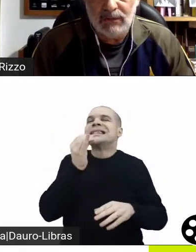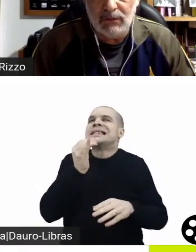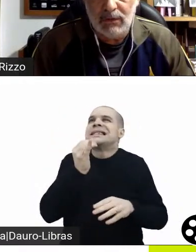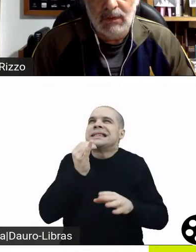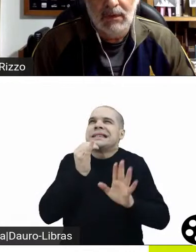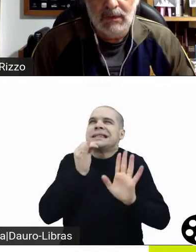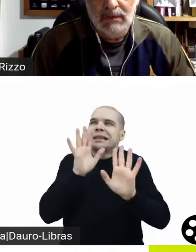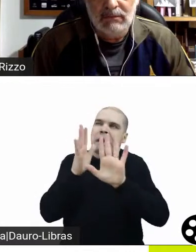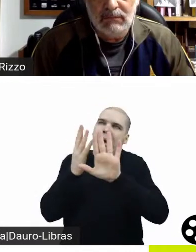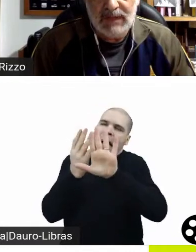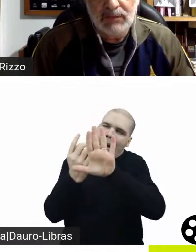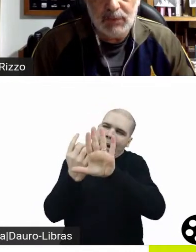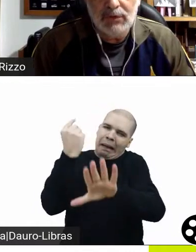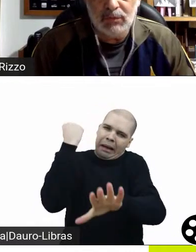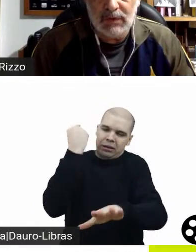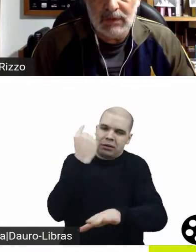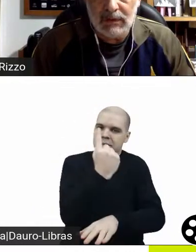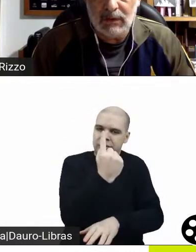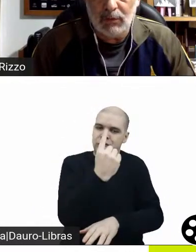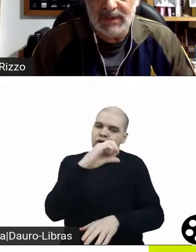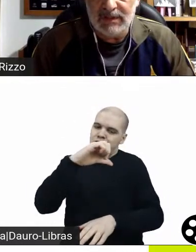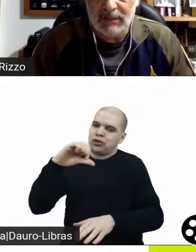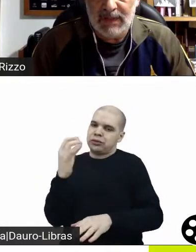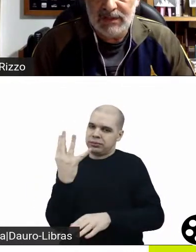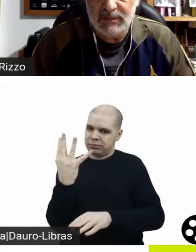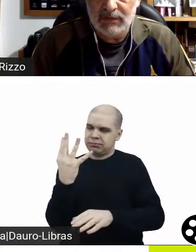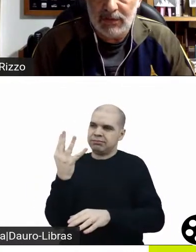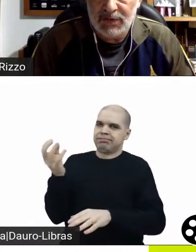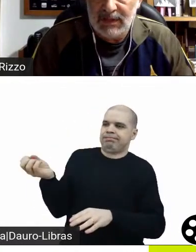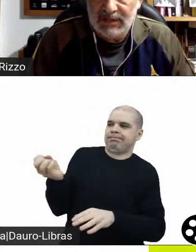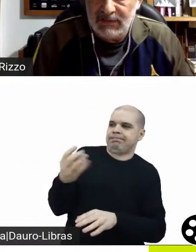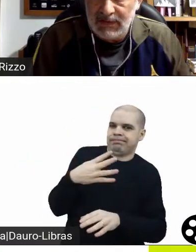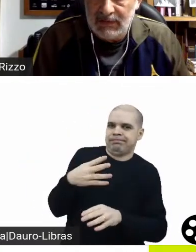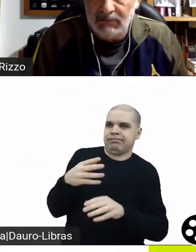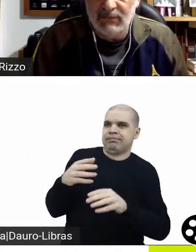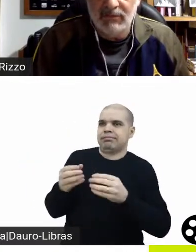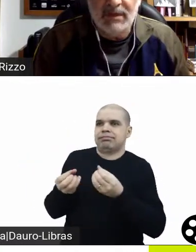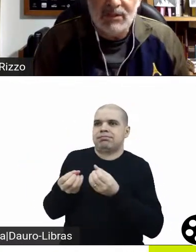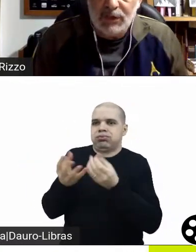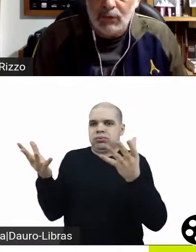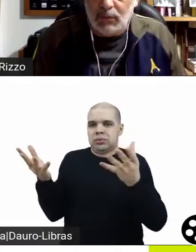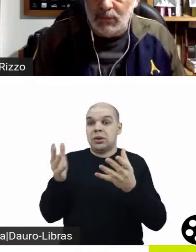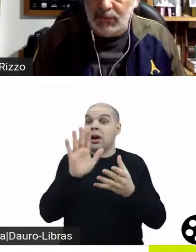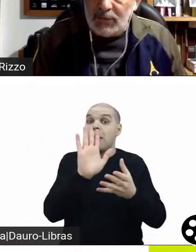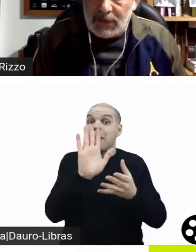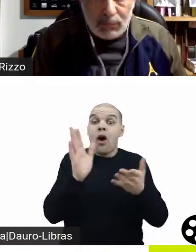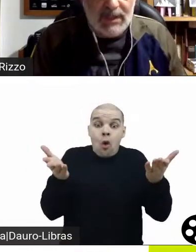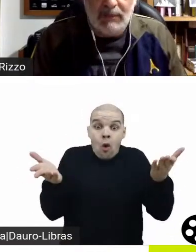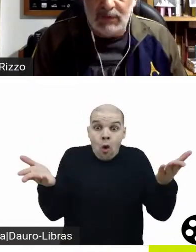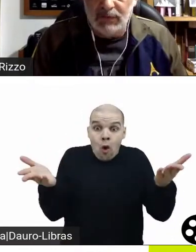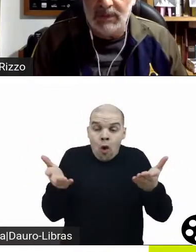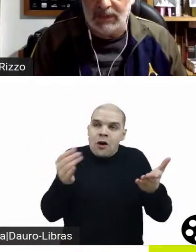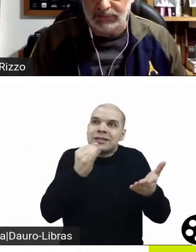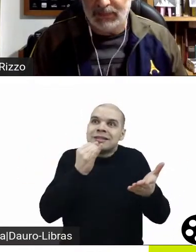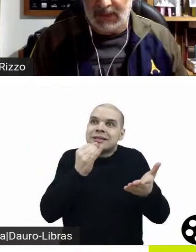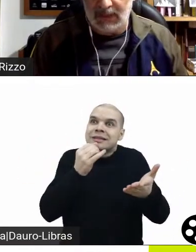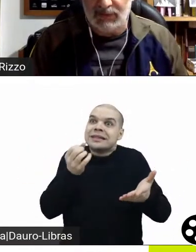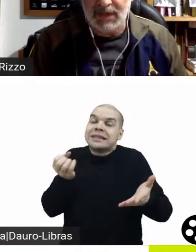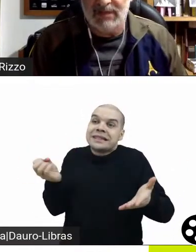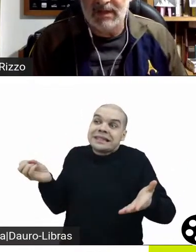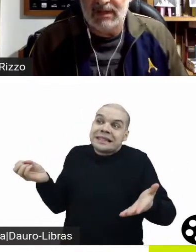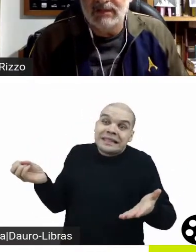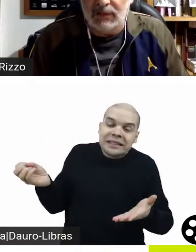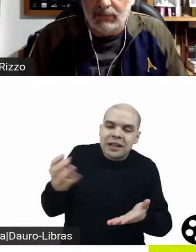mercado mais próximo da comédia dramática, mas eu acho que ele ia ser vendido como um filme de empoderamento feminino.